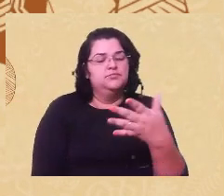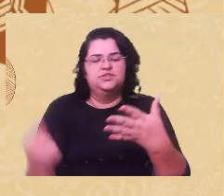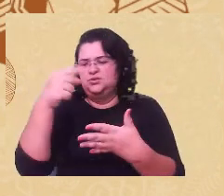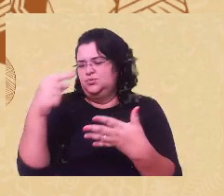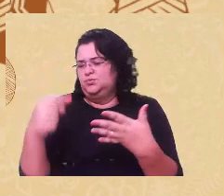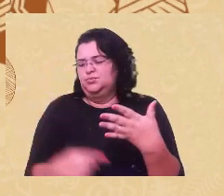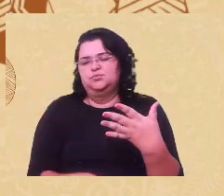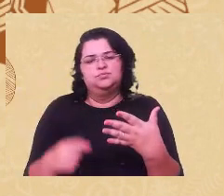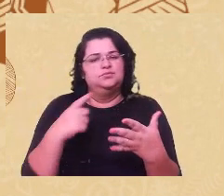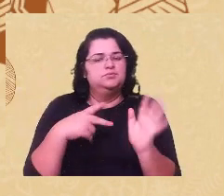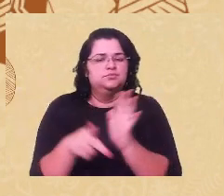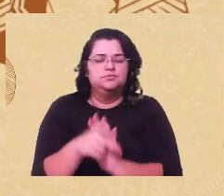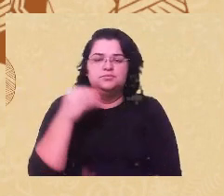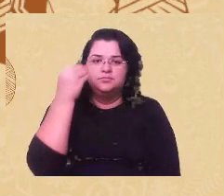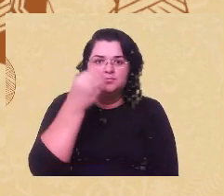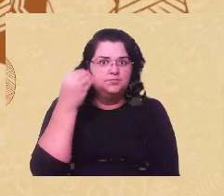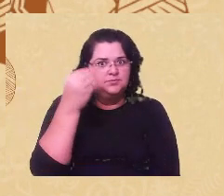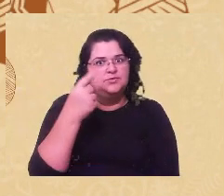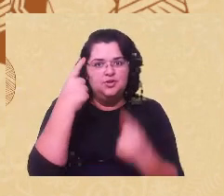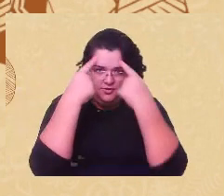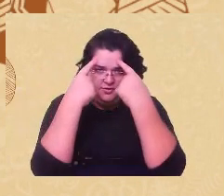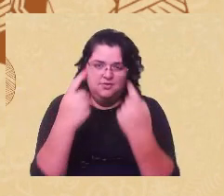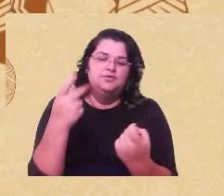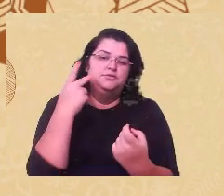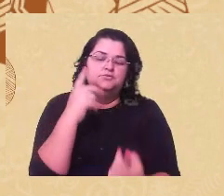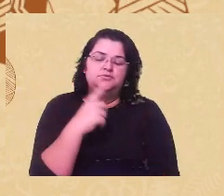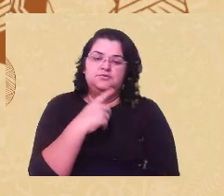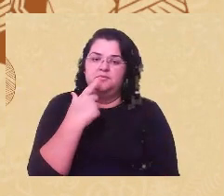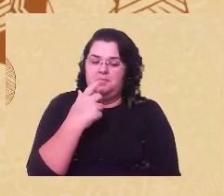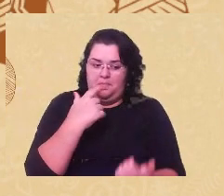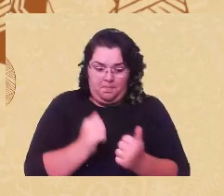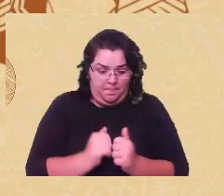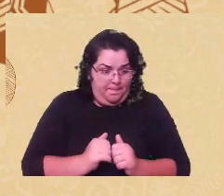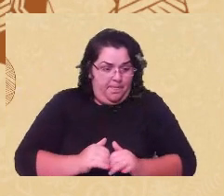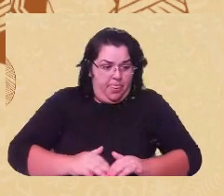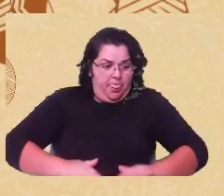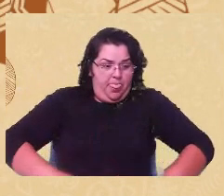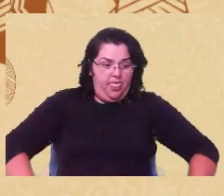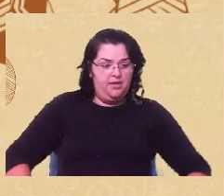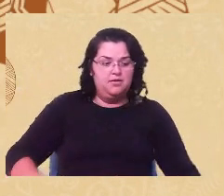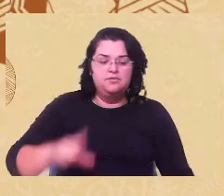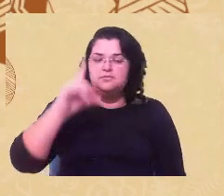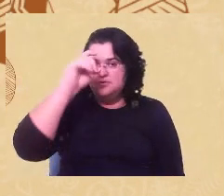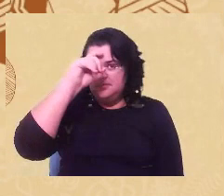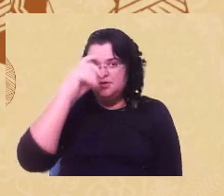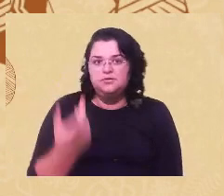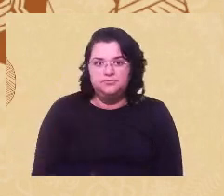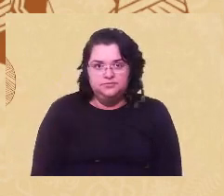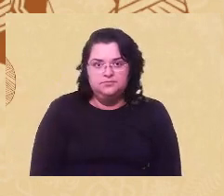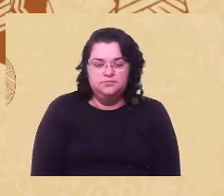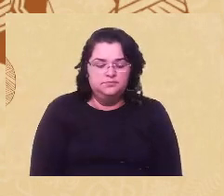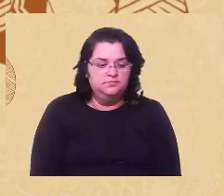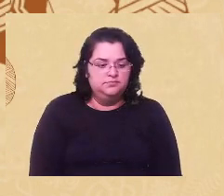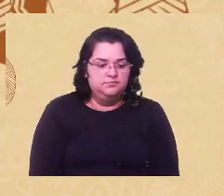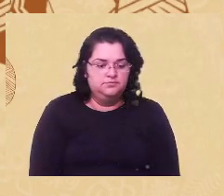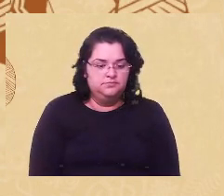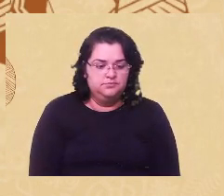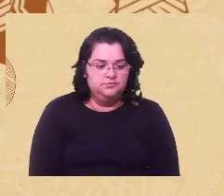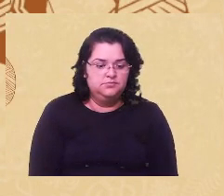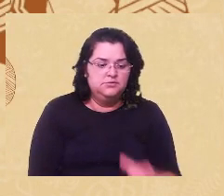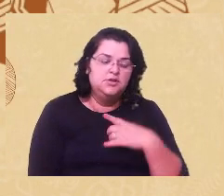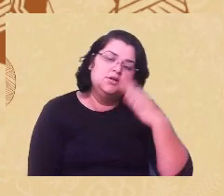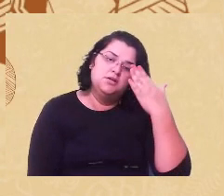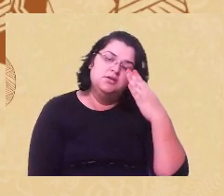uma experiência de violência por chegar com hemorragia num hospital. Qualquer uma de nós pode ser entendida enquanto